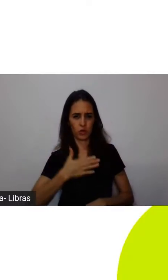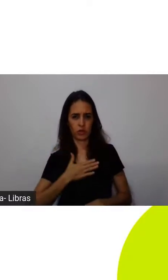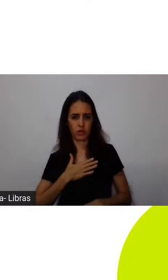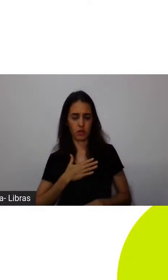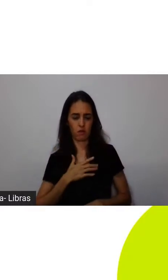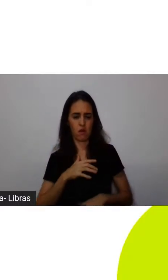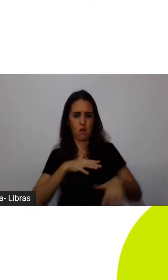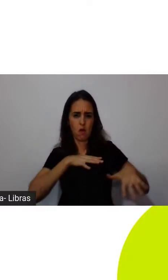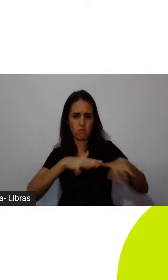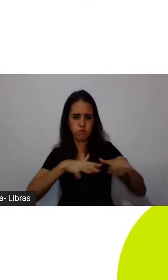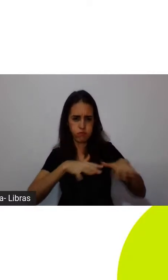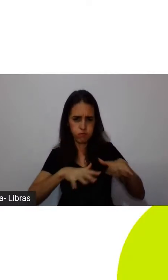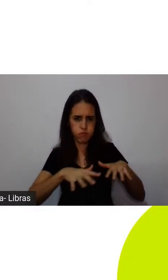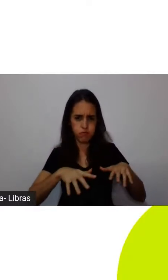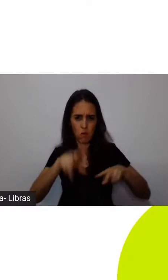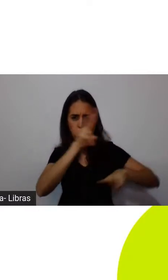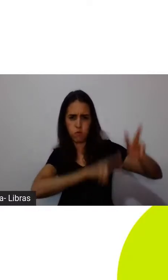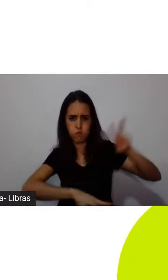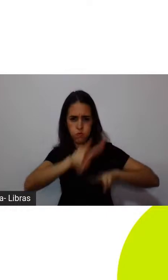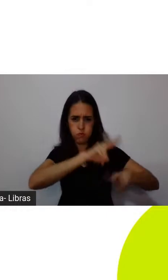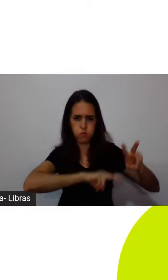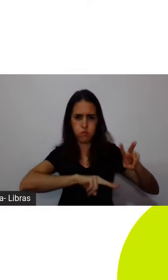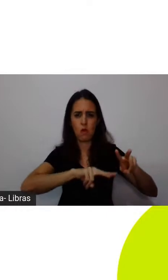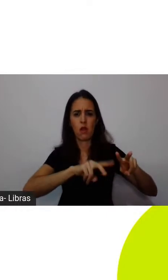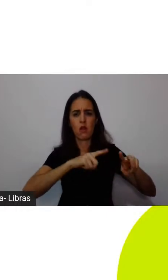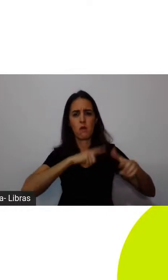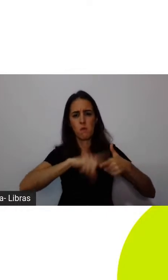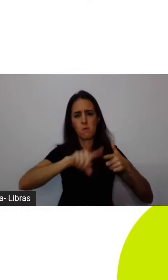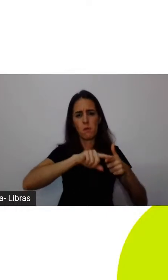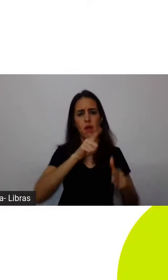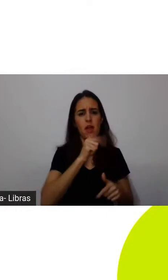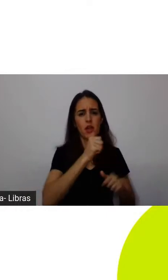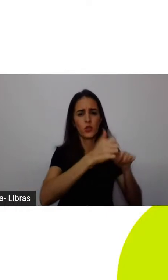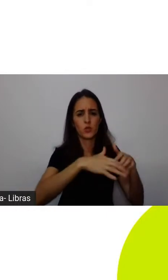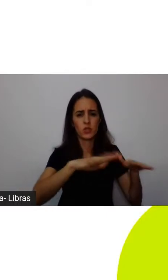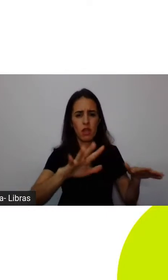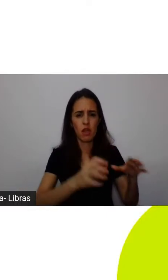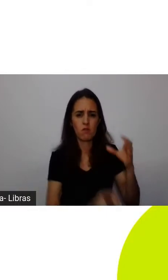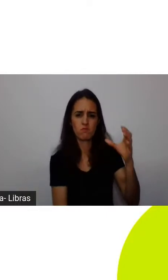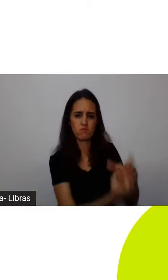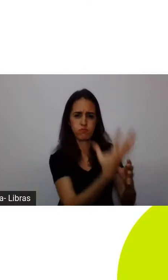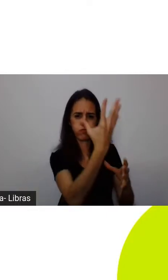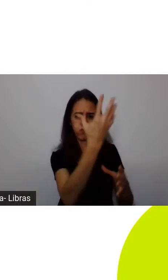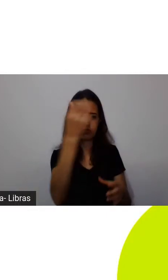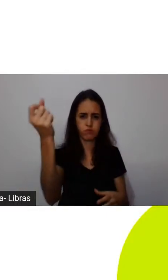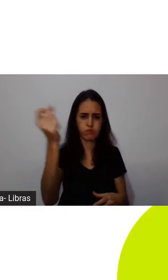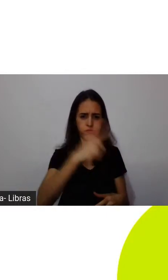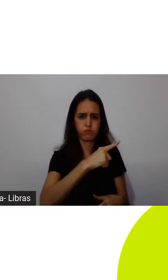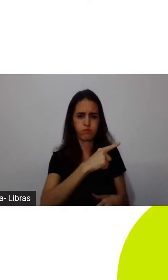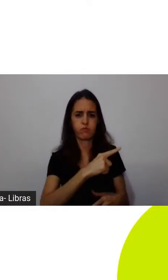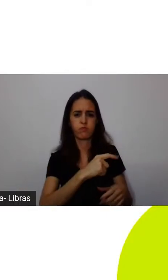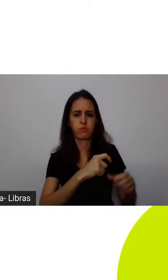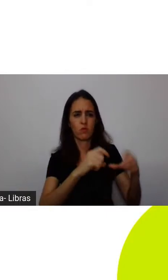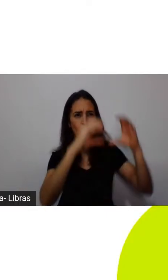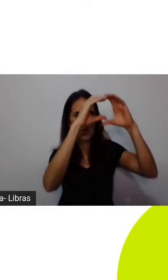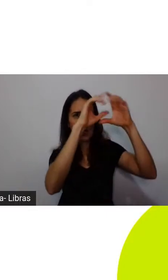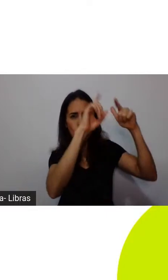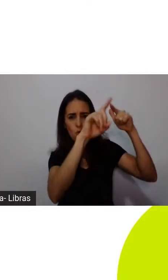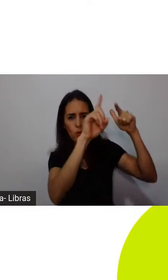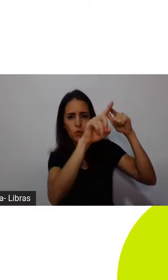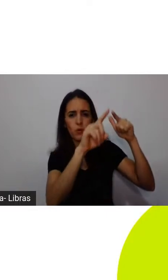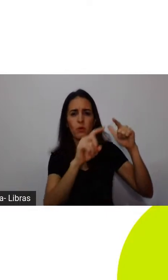terremotos vulcões placas tectônicas derivas continentais erupções solares manchas solares tempestades